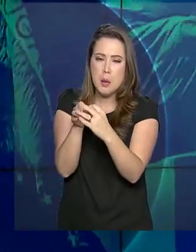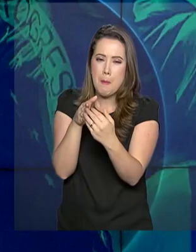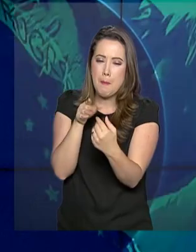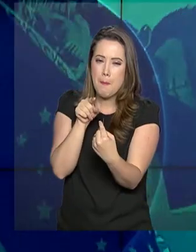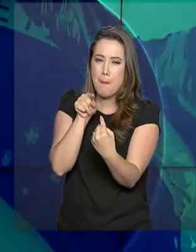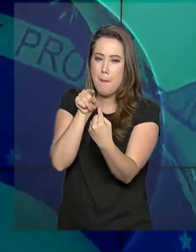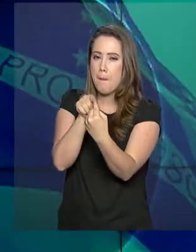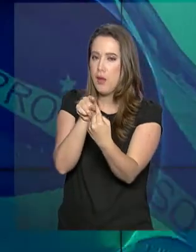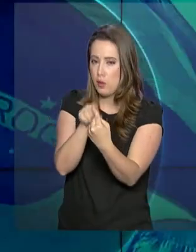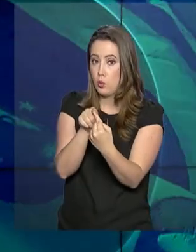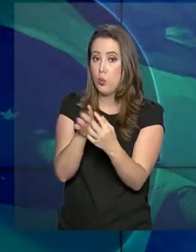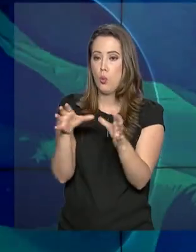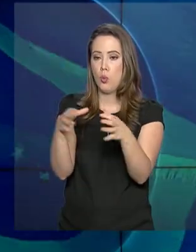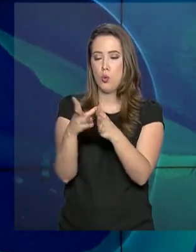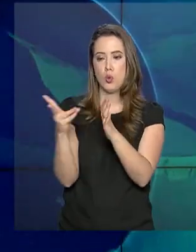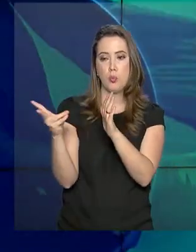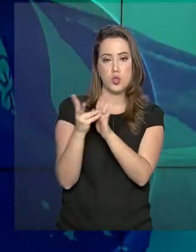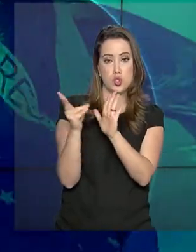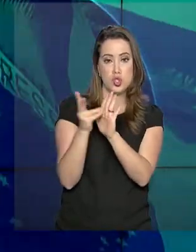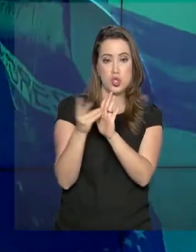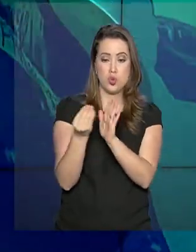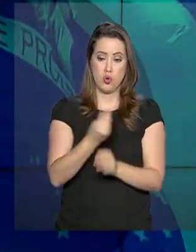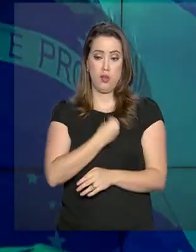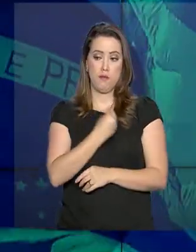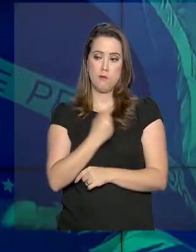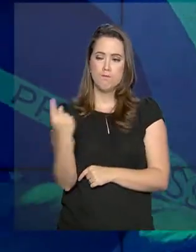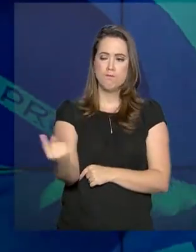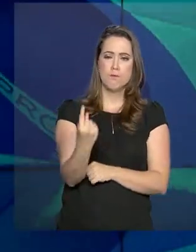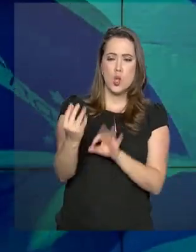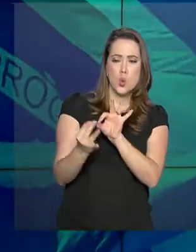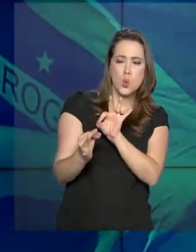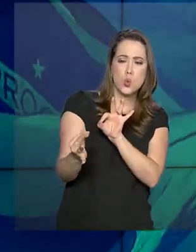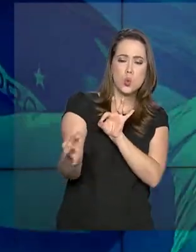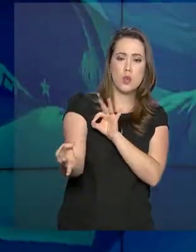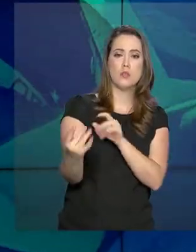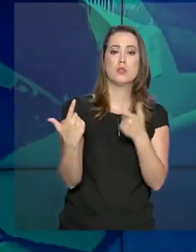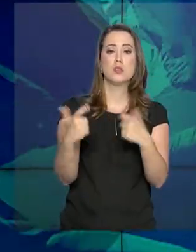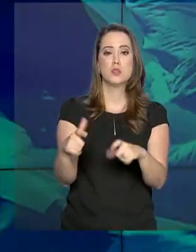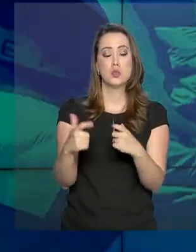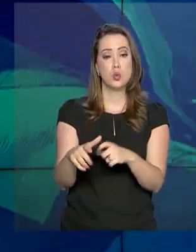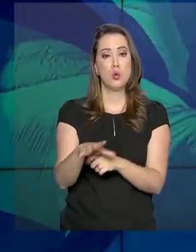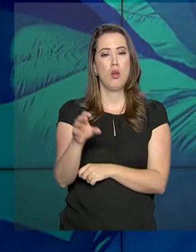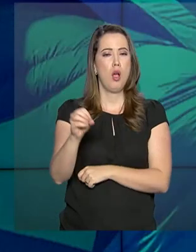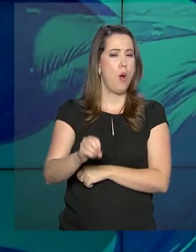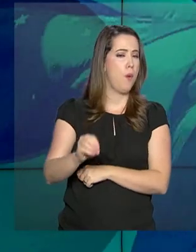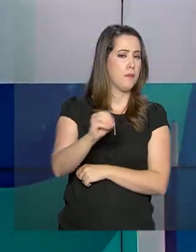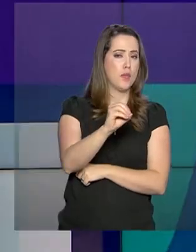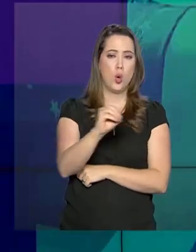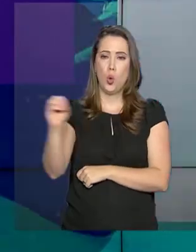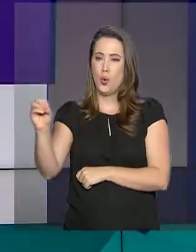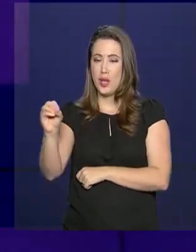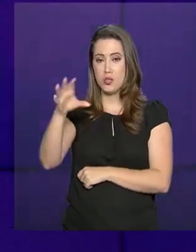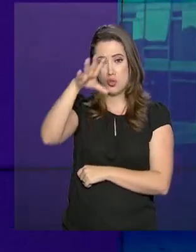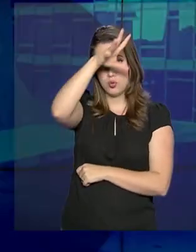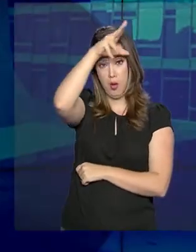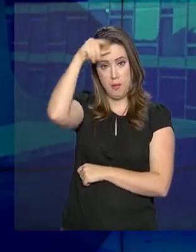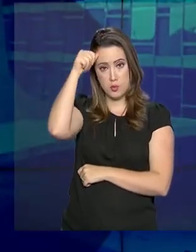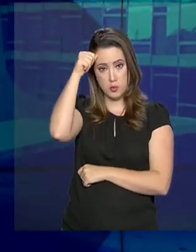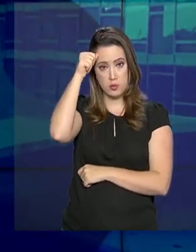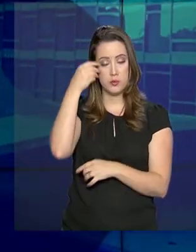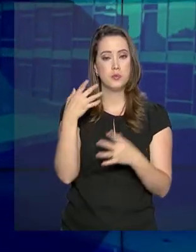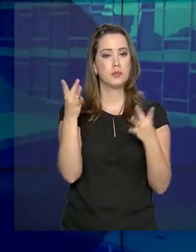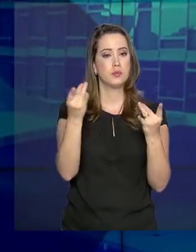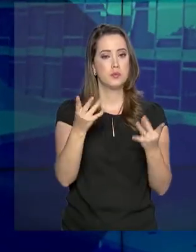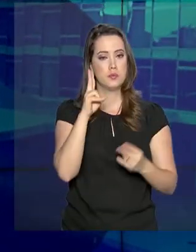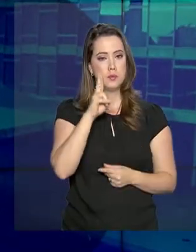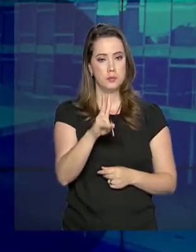grupo de índios isolados na terra indígena Vale do Javari, extremo oeste do Amazonas. Quem tem os detalhes é a